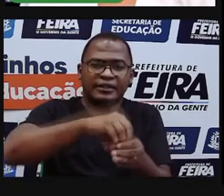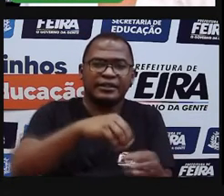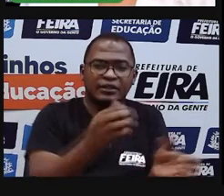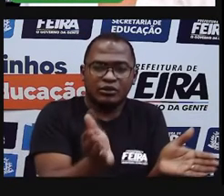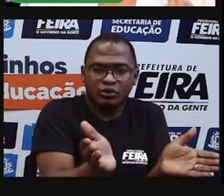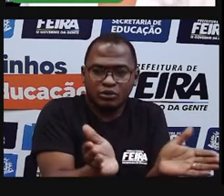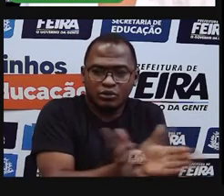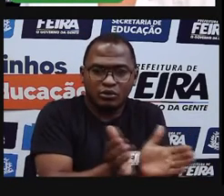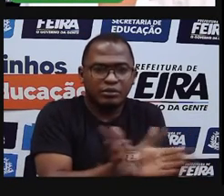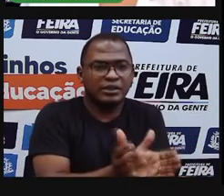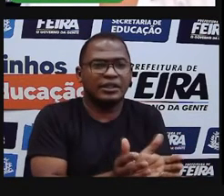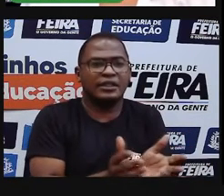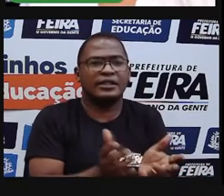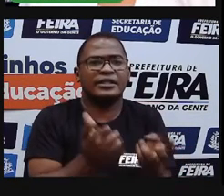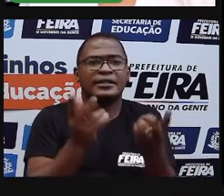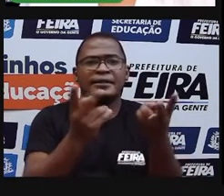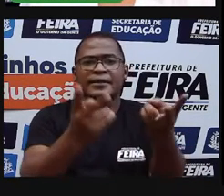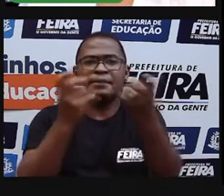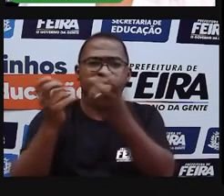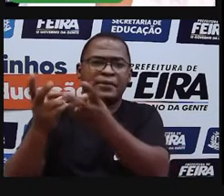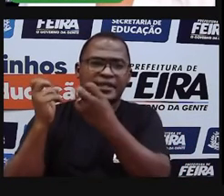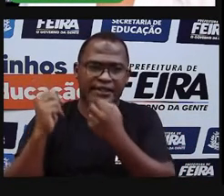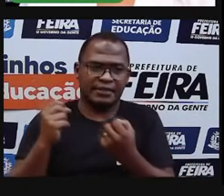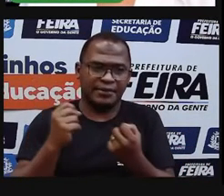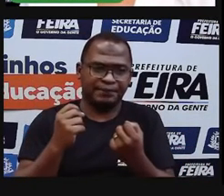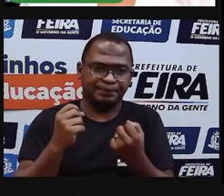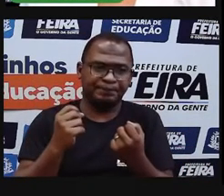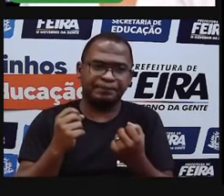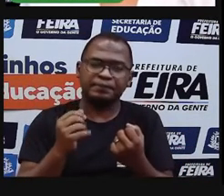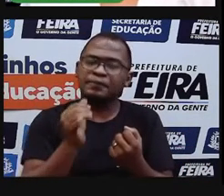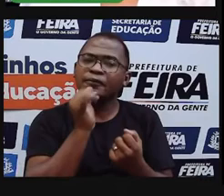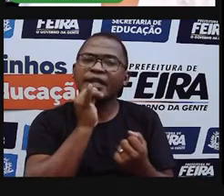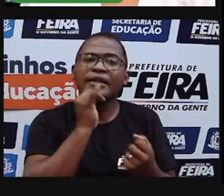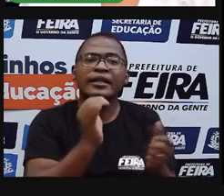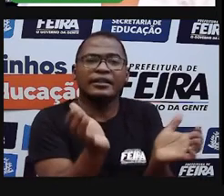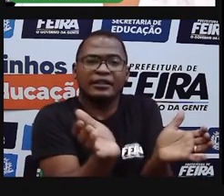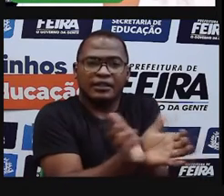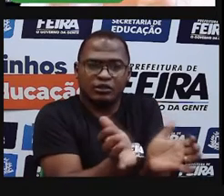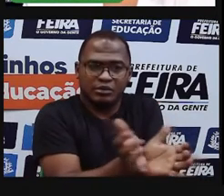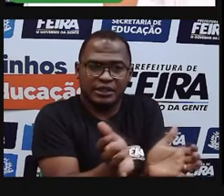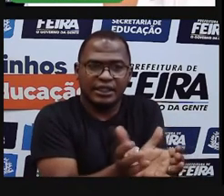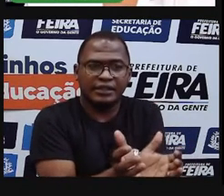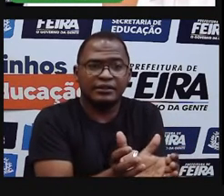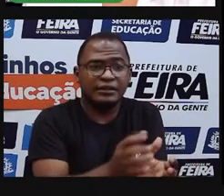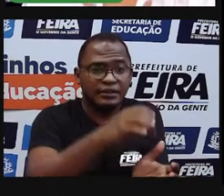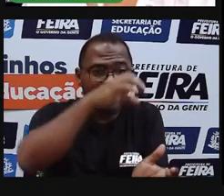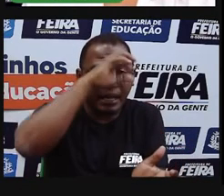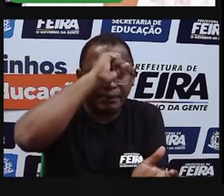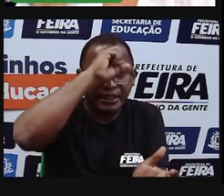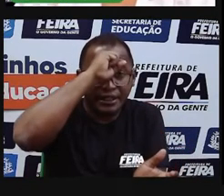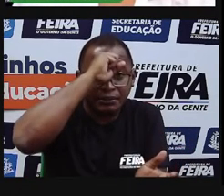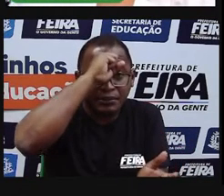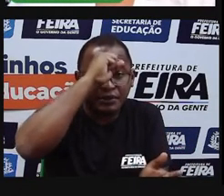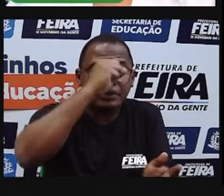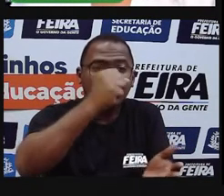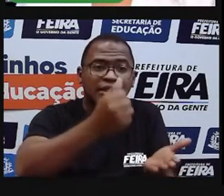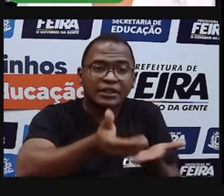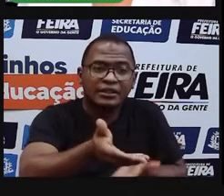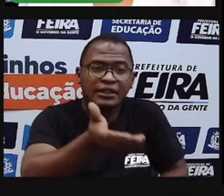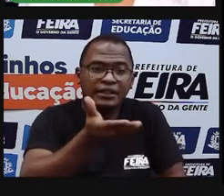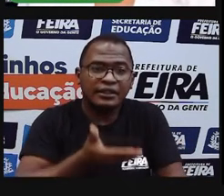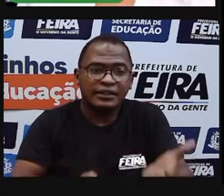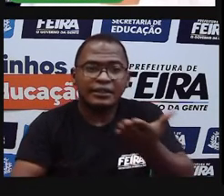ela nos passa valores, né? Determinadas vivências que a gente só teria naquela